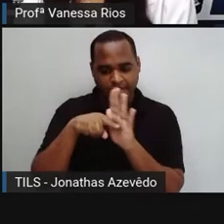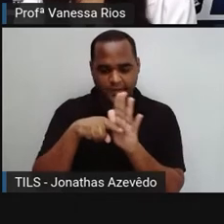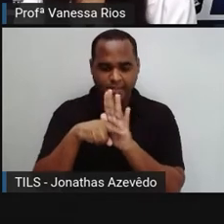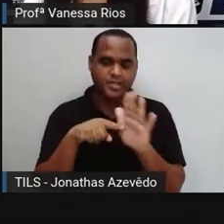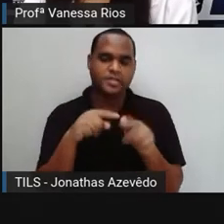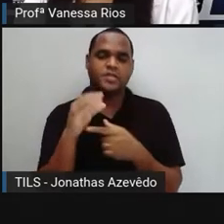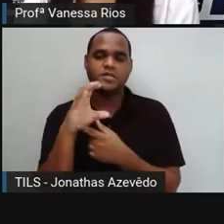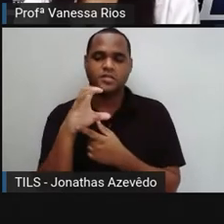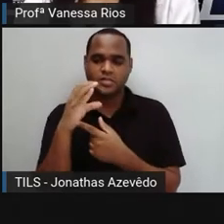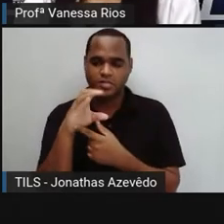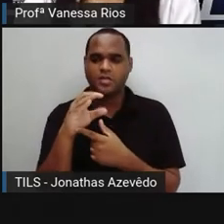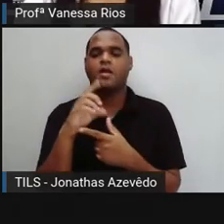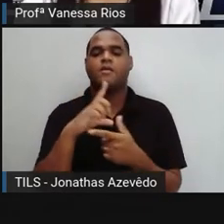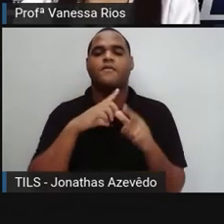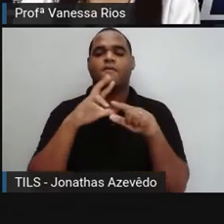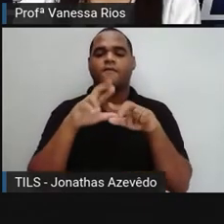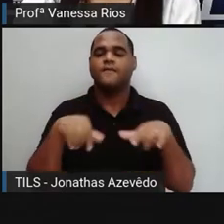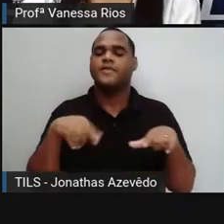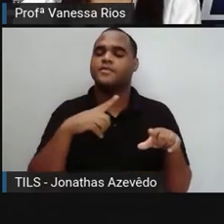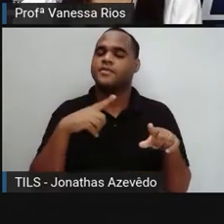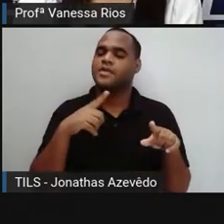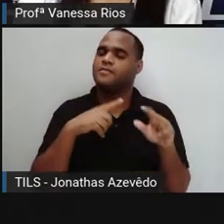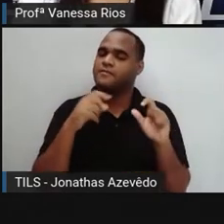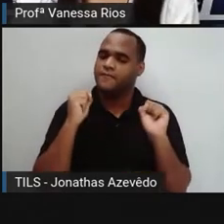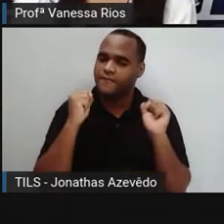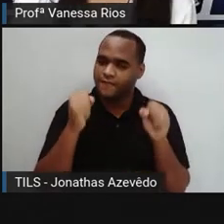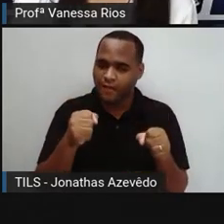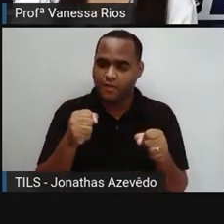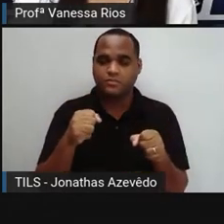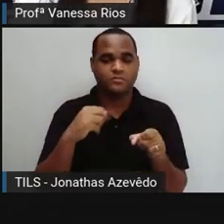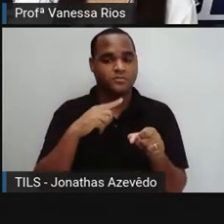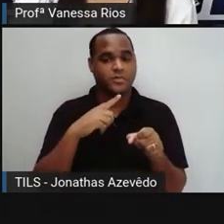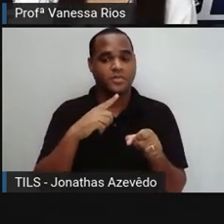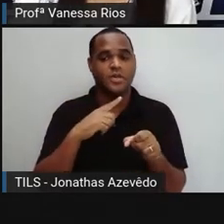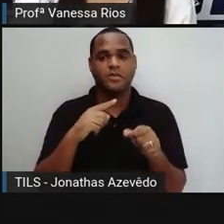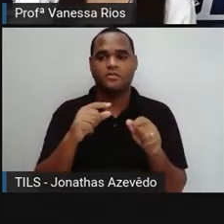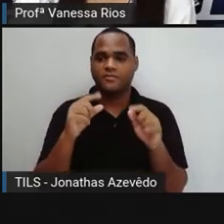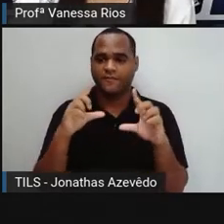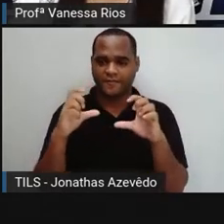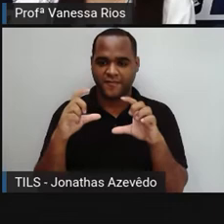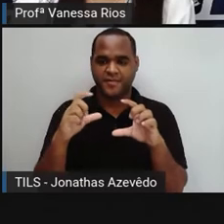cientistas, tentando chegar à fotografia.